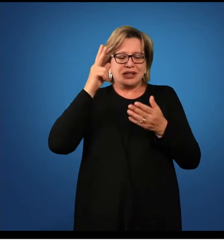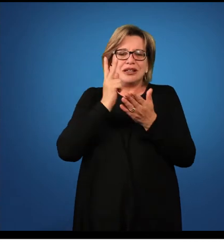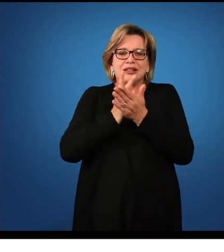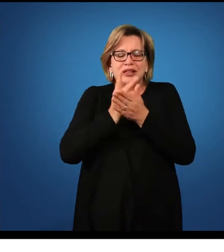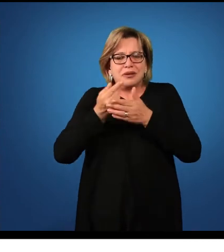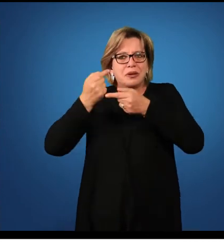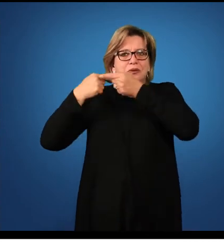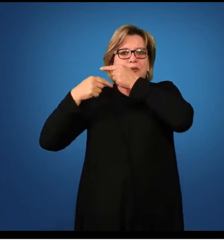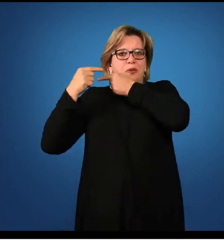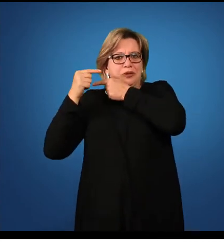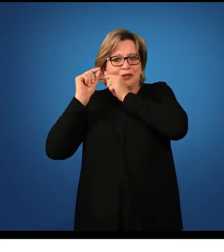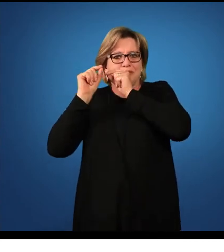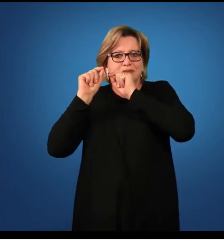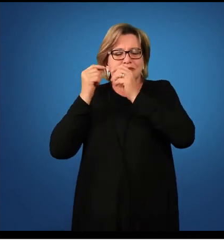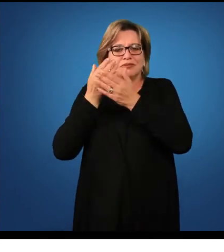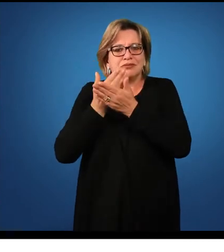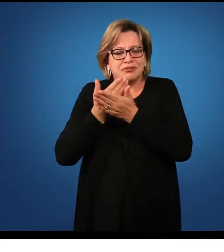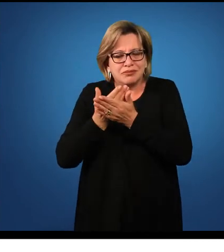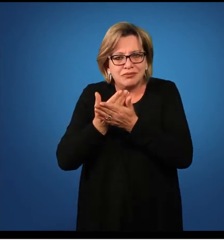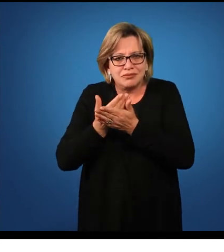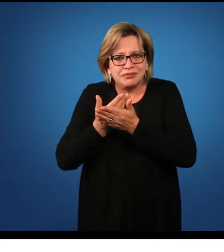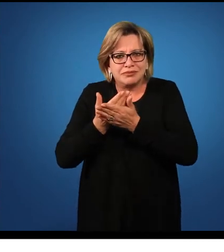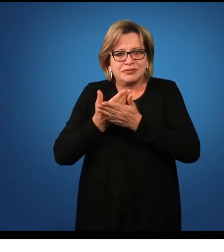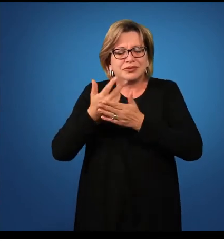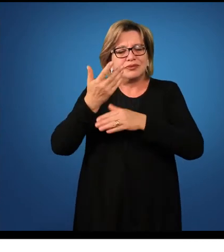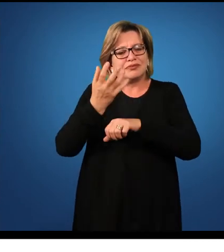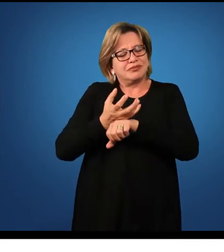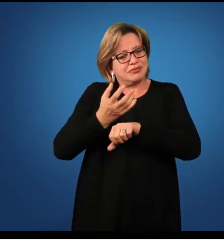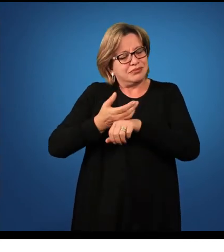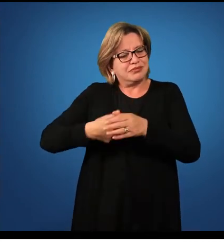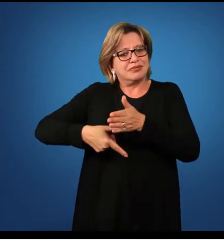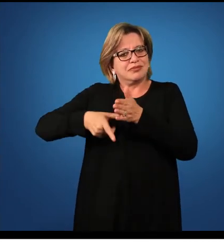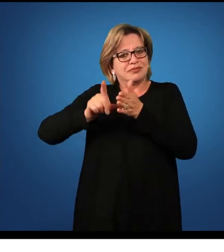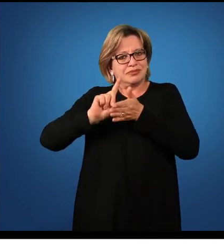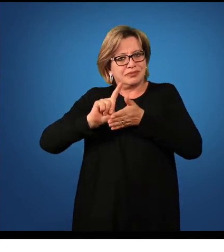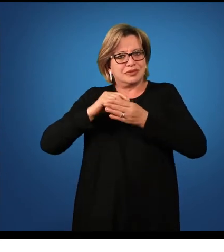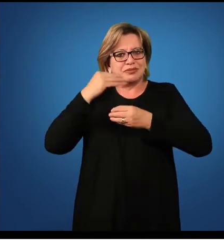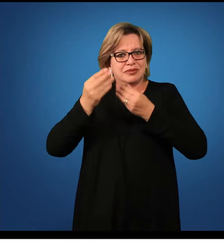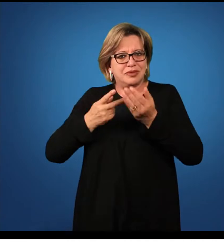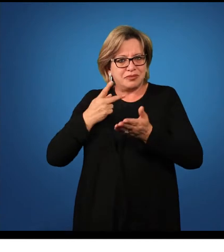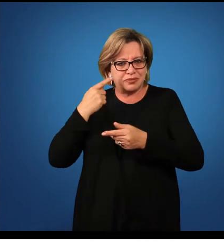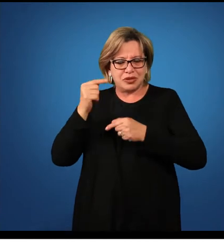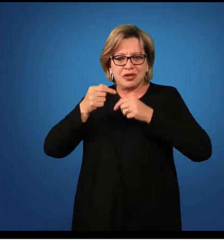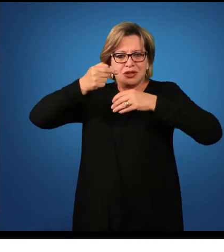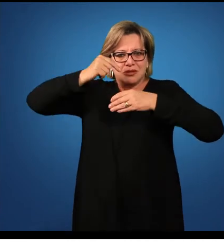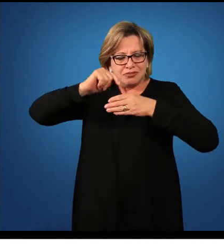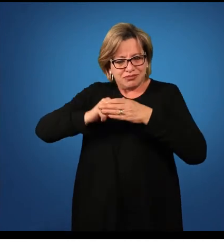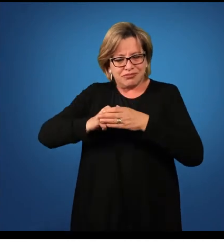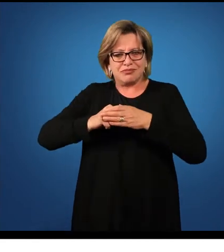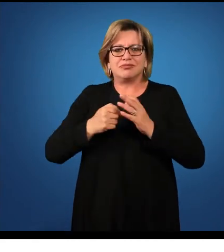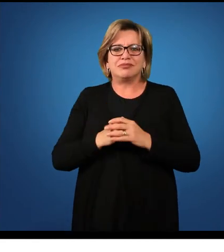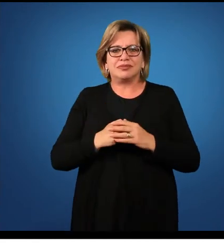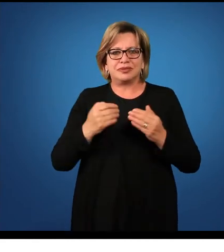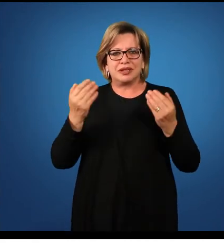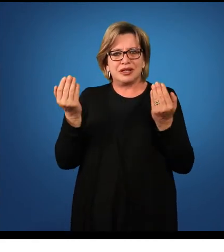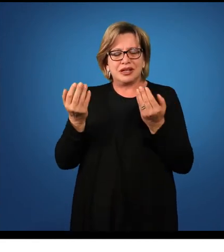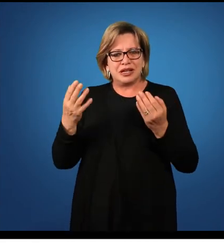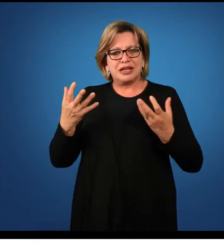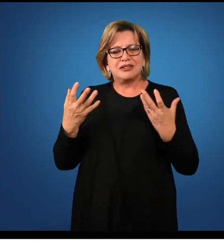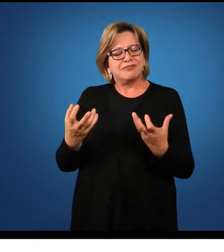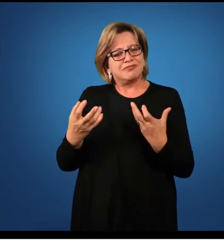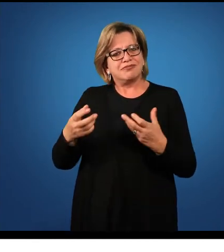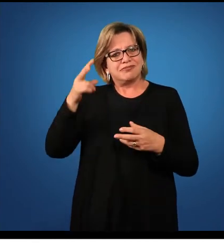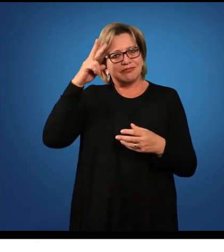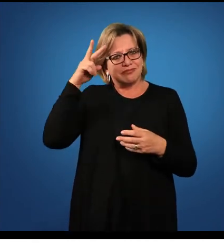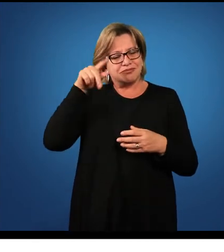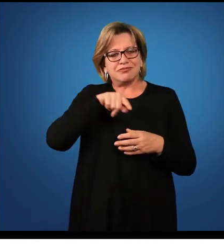retomando o que foi visto na disciplina anterior, para darmos prosseguimentos a essa. Gostaria de lembrá